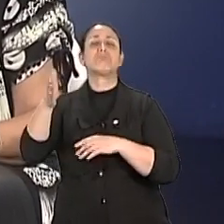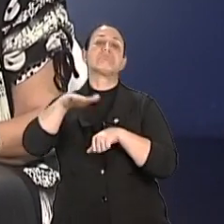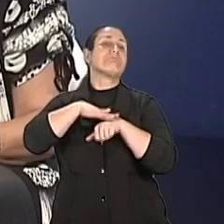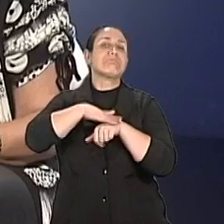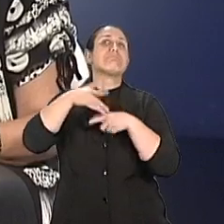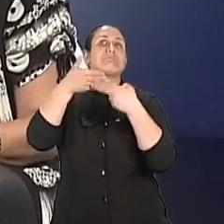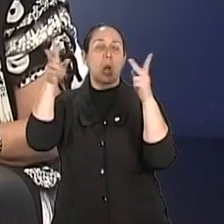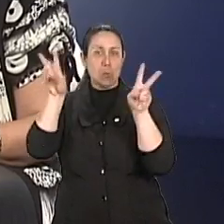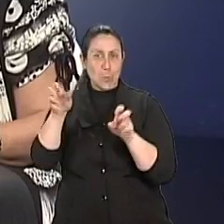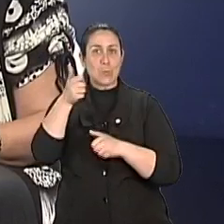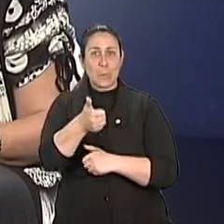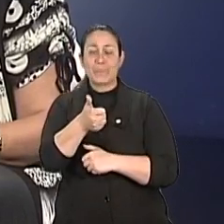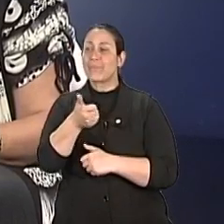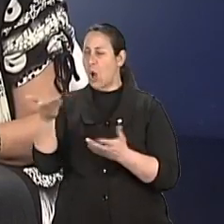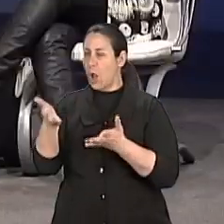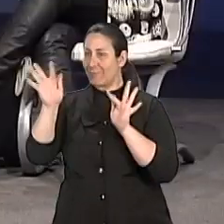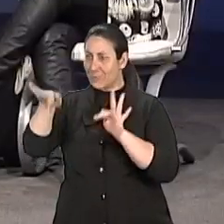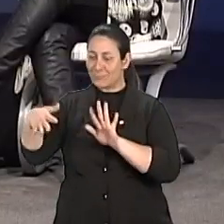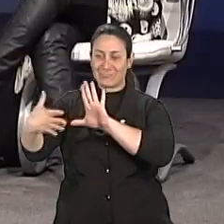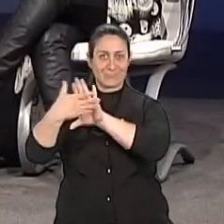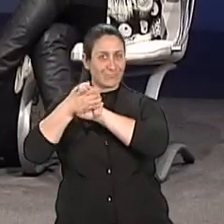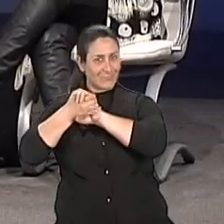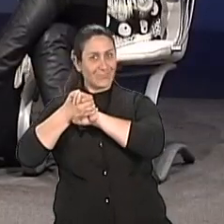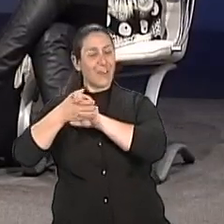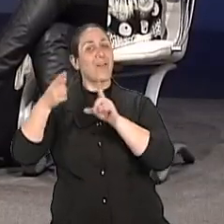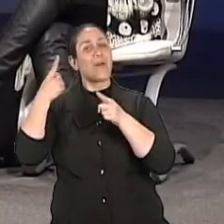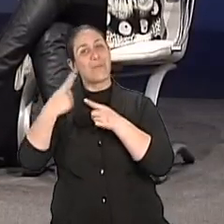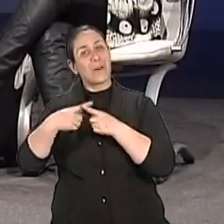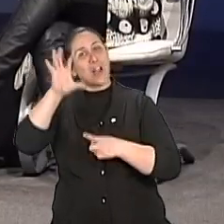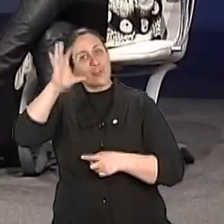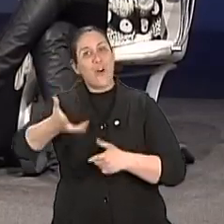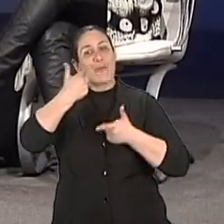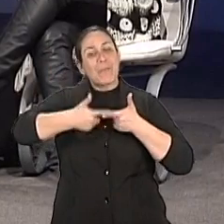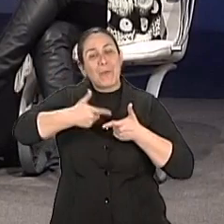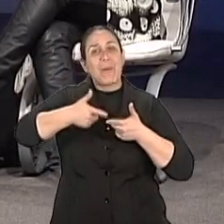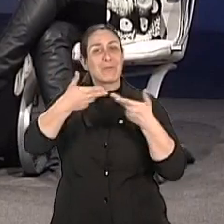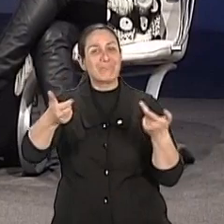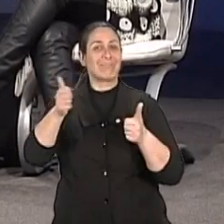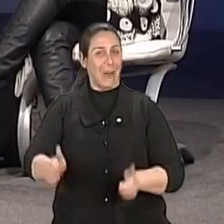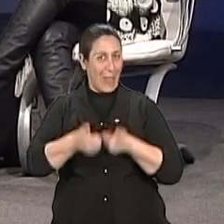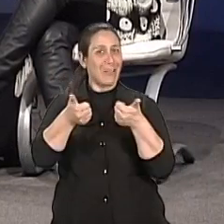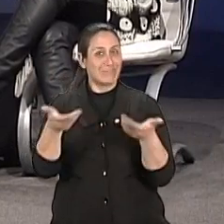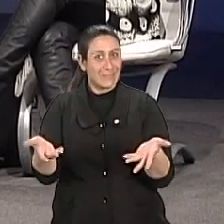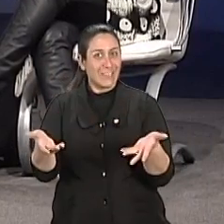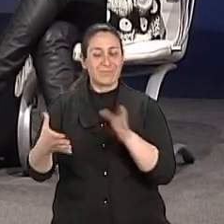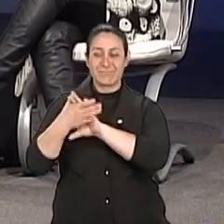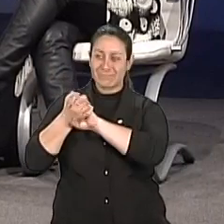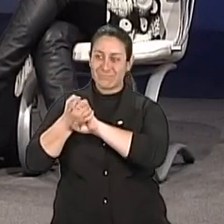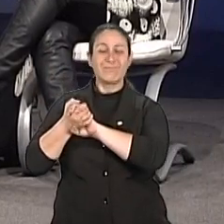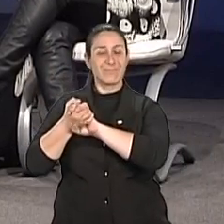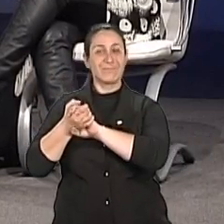3325-1119. Cátia, nós vamos terminar de mãos dadas, porque assim a gente resolve melhor os conflitos, não é isso? De mãos dadas, com